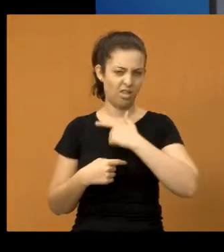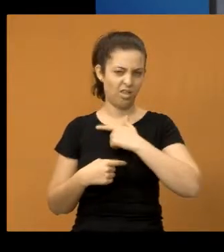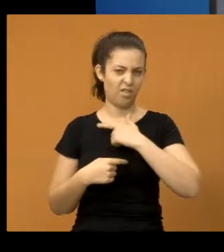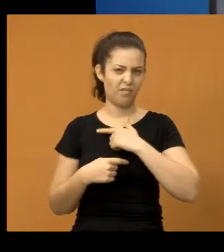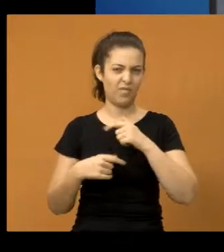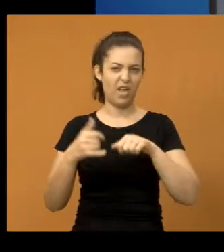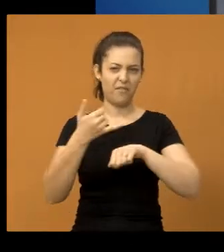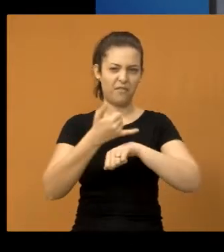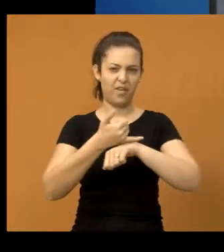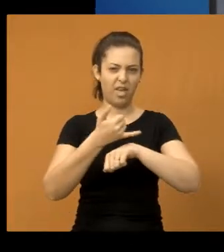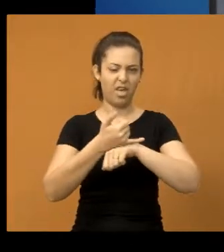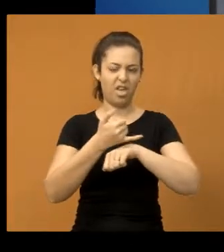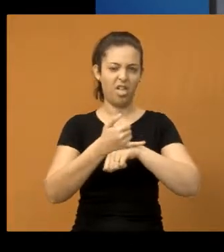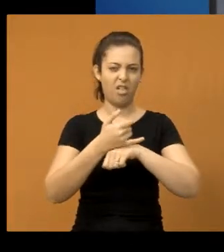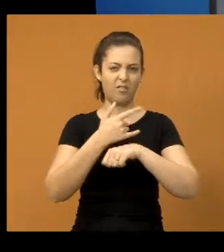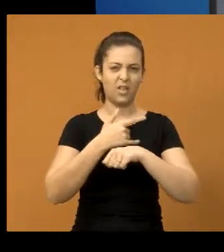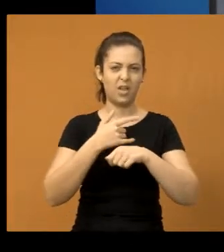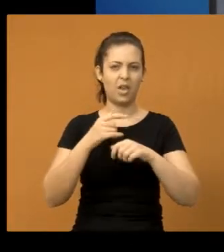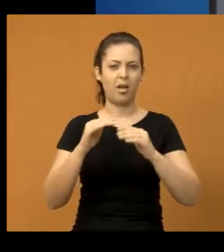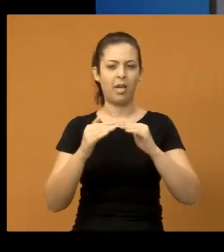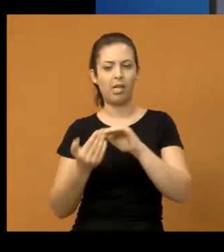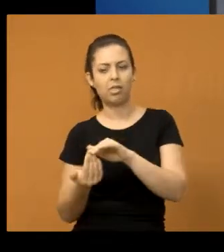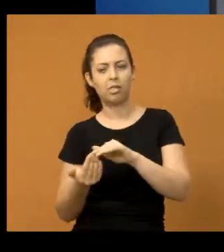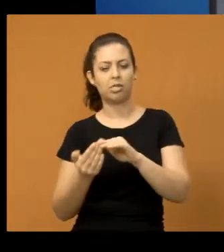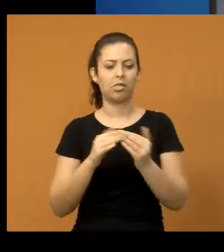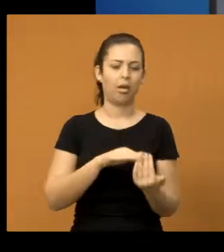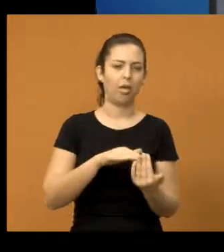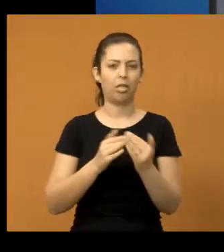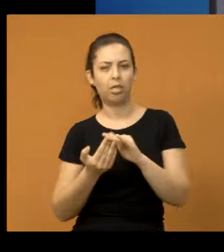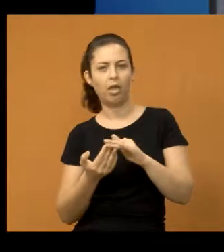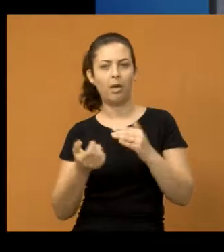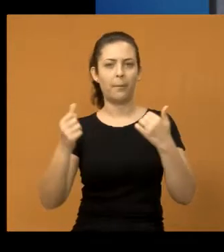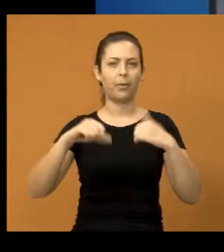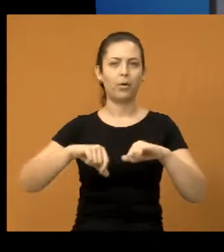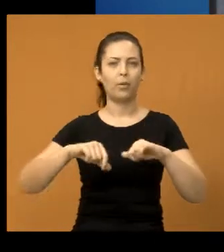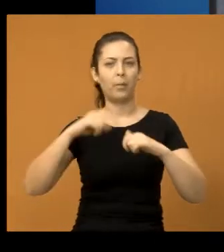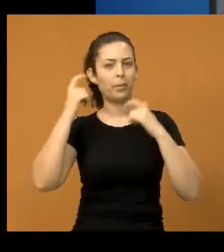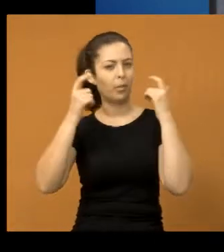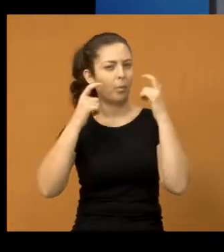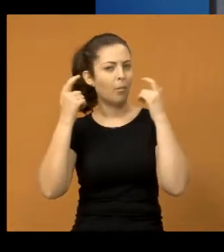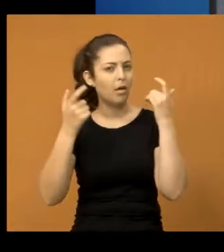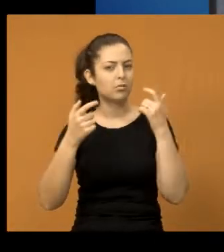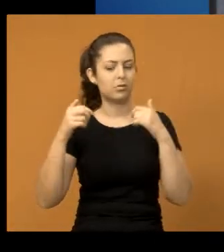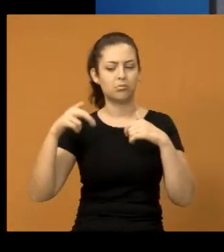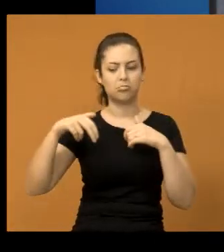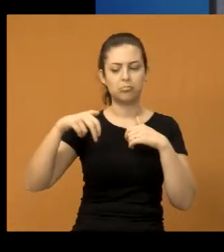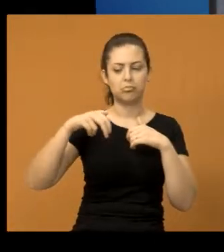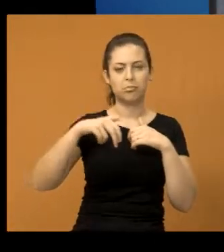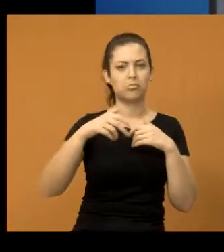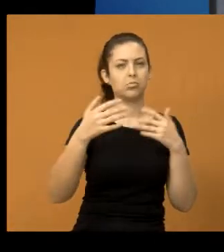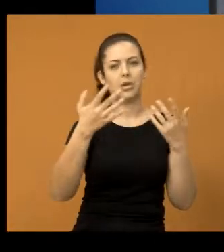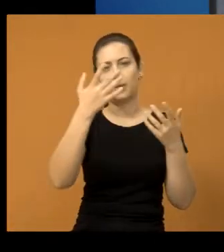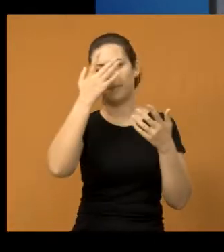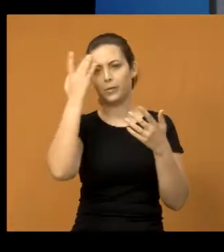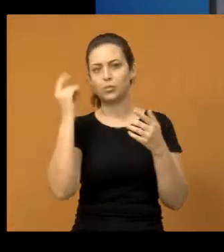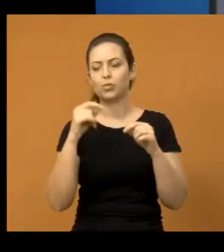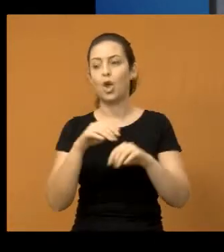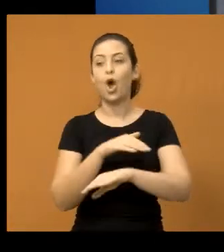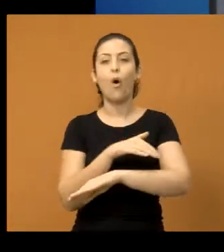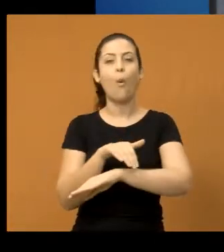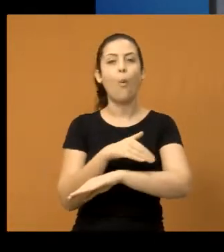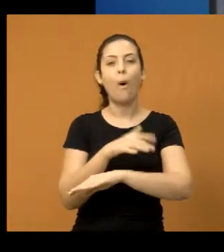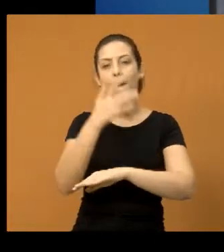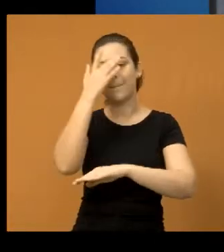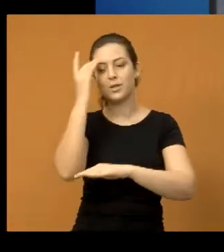ferro ali, que a qualquer momento ele despenca mais ainda. E a preocupação é se tem ali algum morador em situação de rua